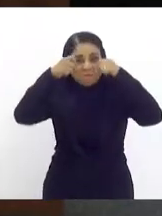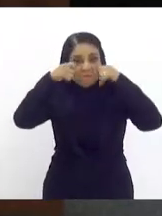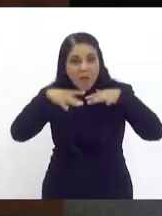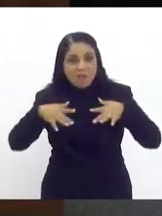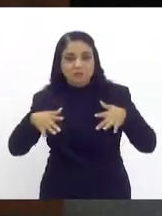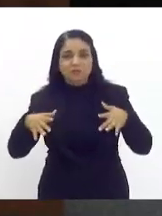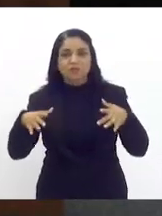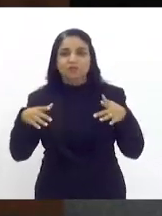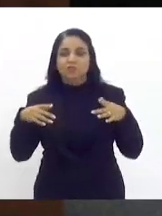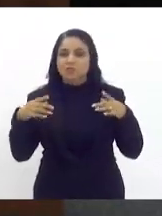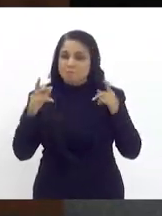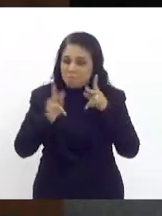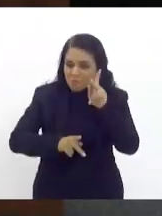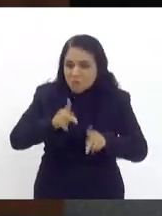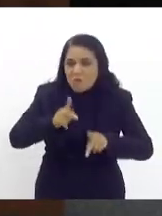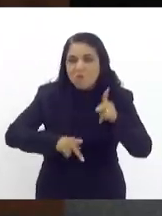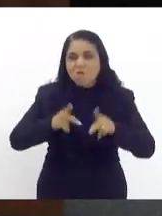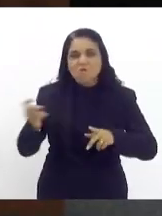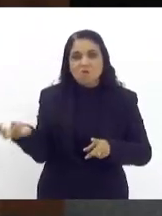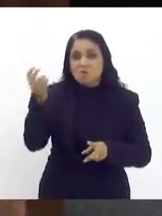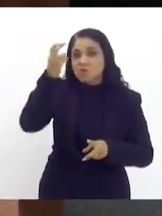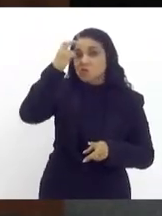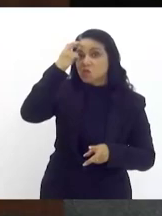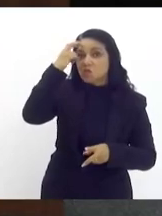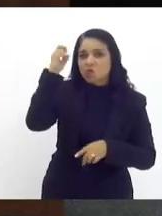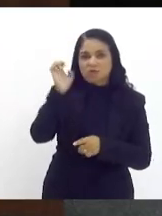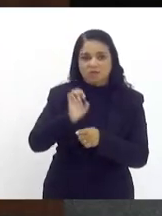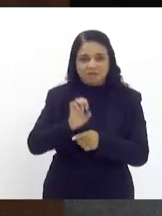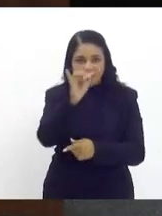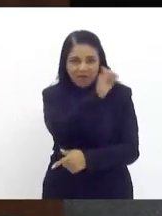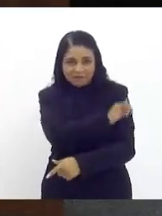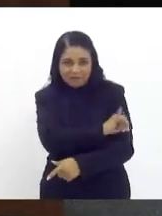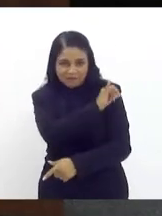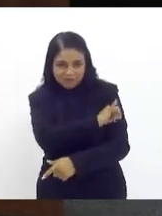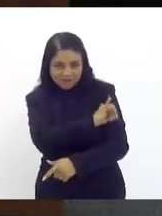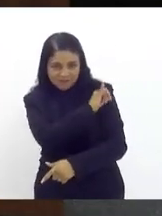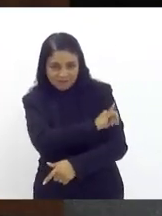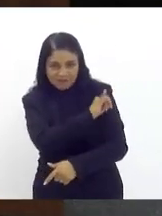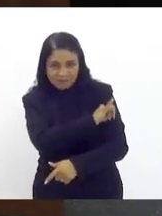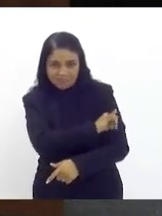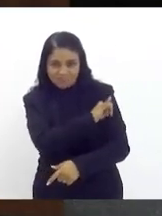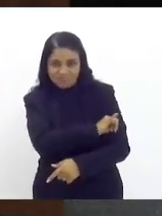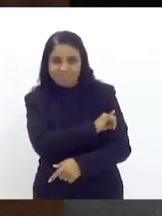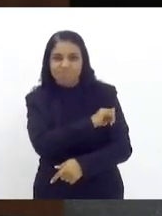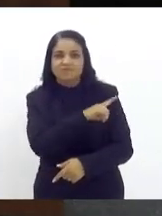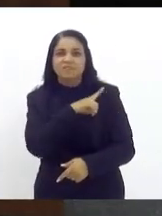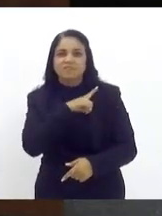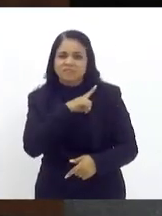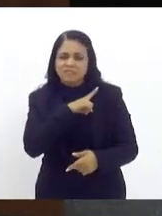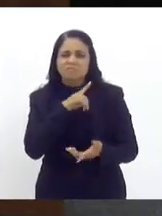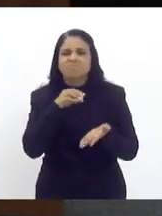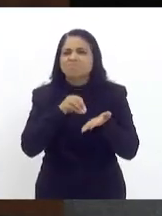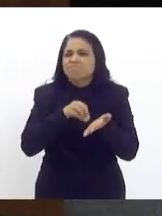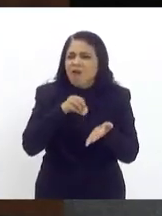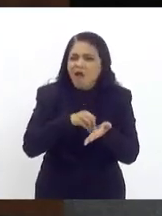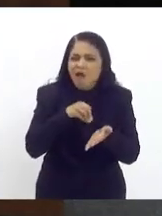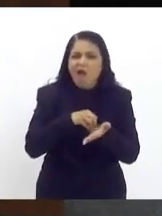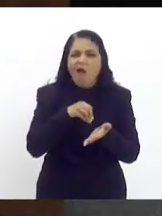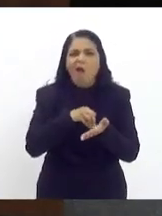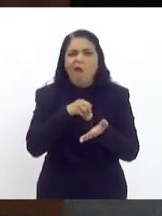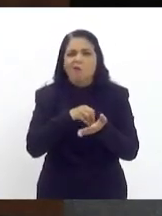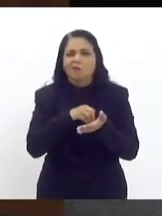O povo da cultura do Estado do Rio de Janeiro tem muito déficit no sentido de